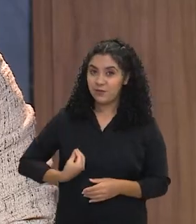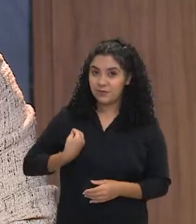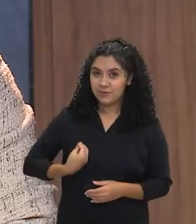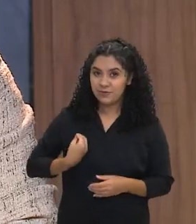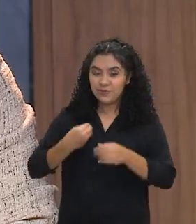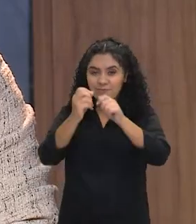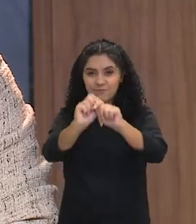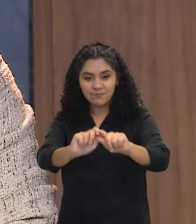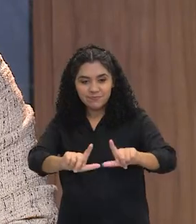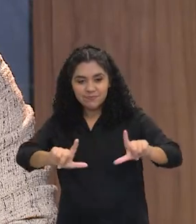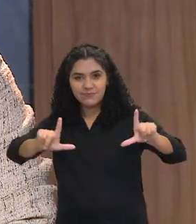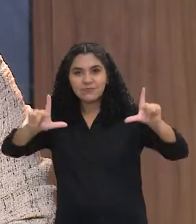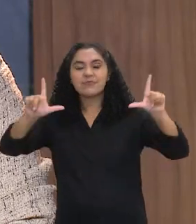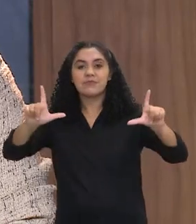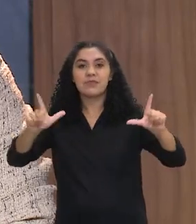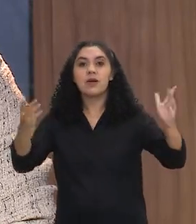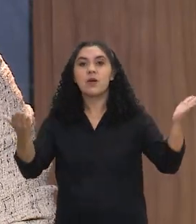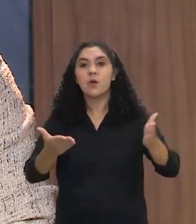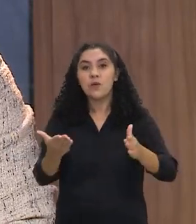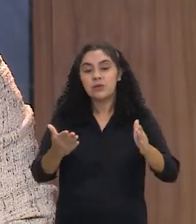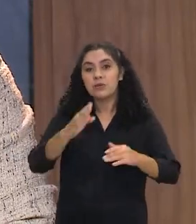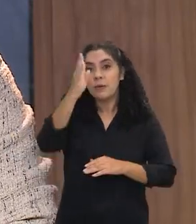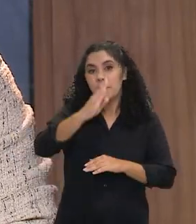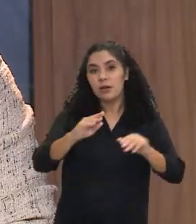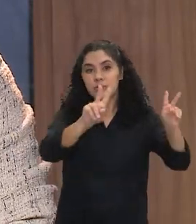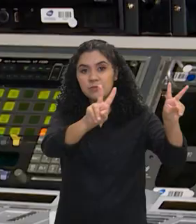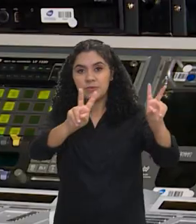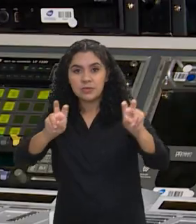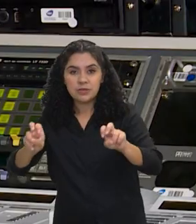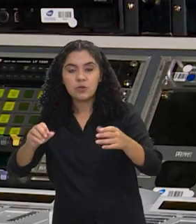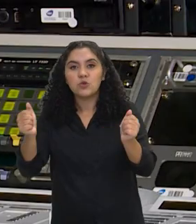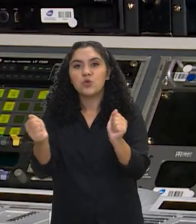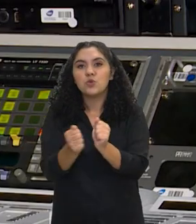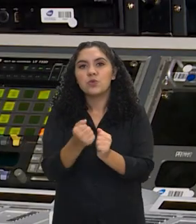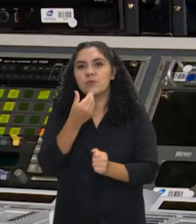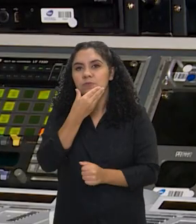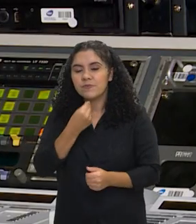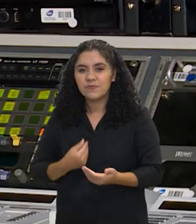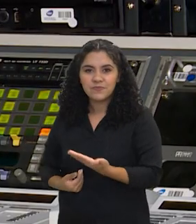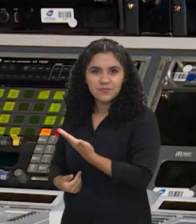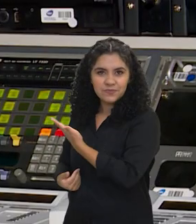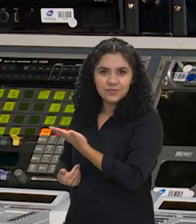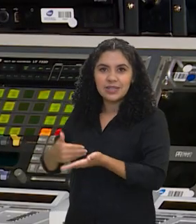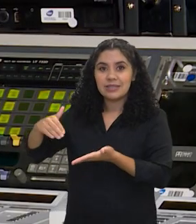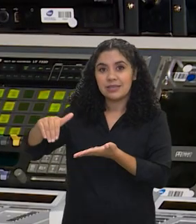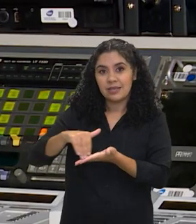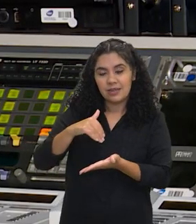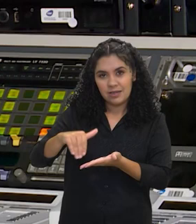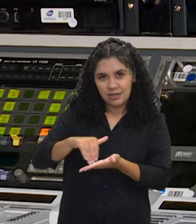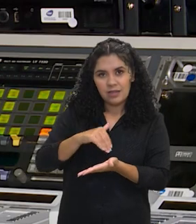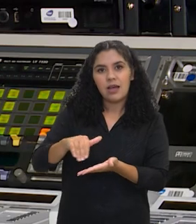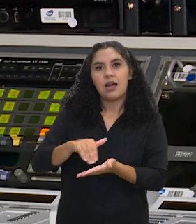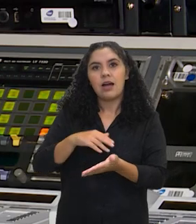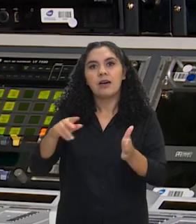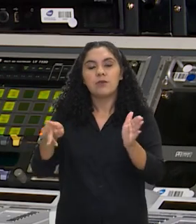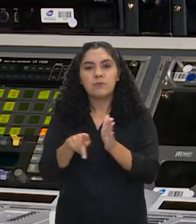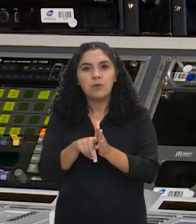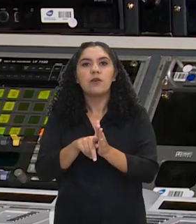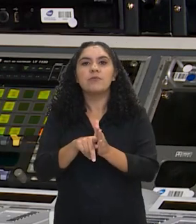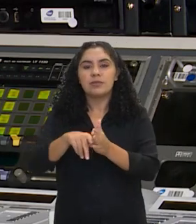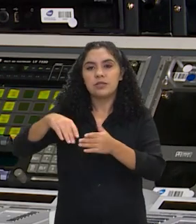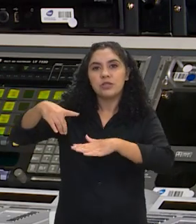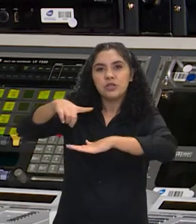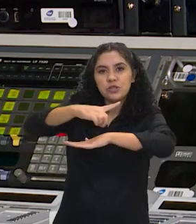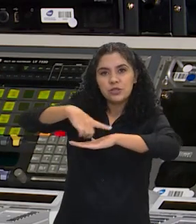Estamos de volta, Brasil em pauta, hoje com o secretário de Políticas Digitais da SECOM, a Secretaria de Comunicação da Presidência da